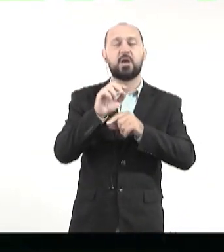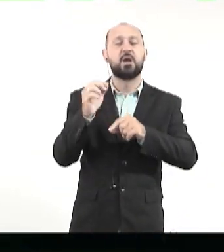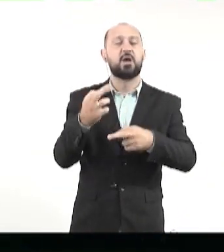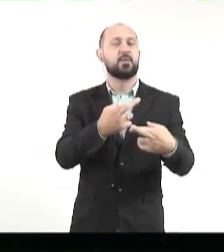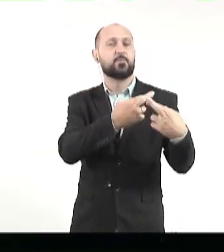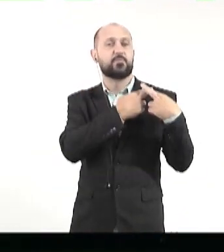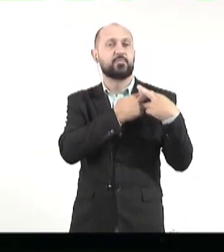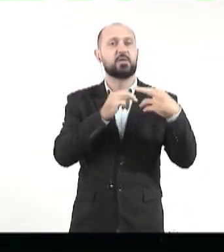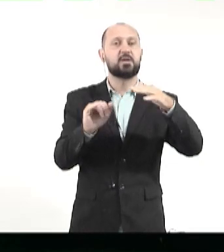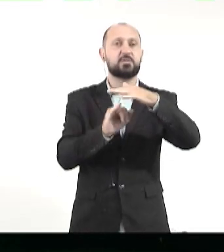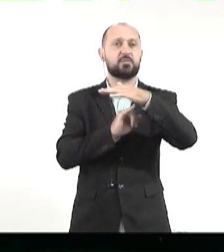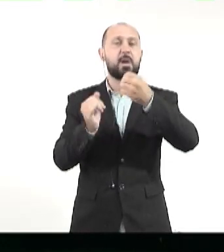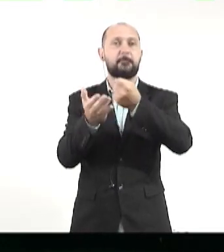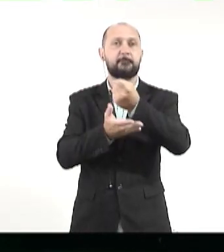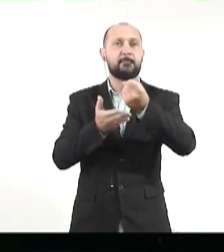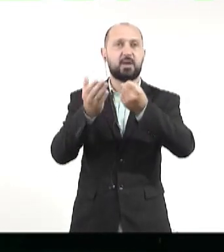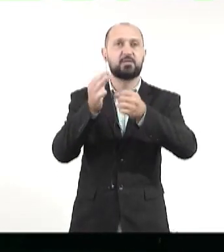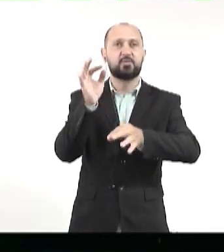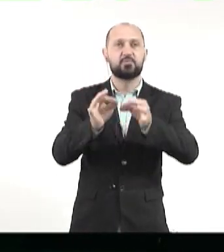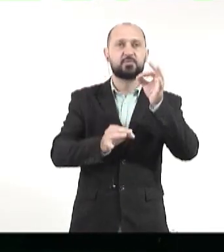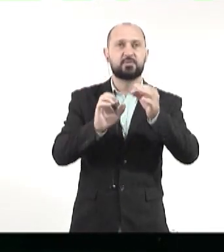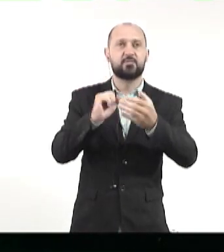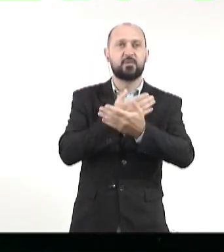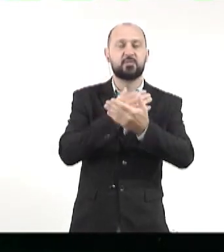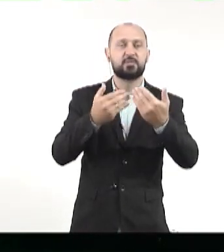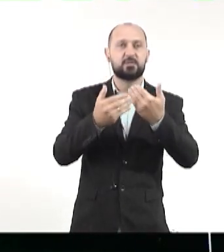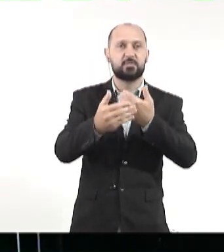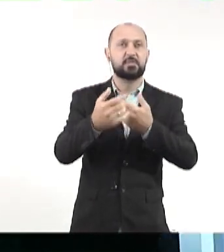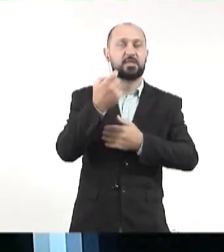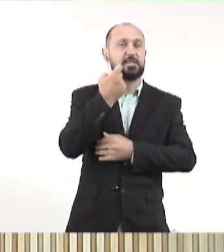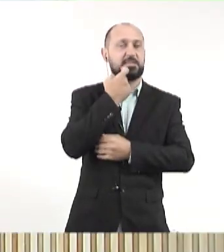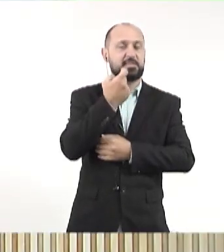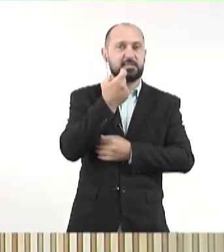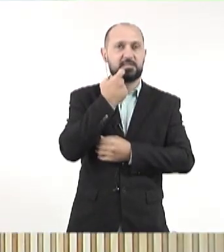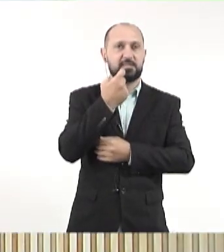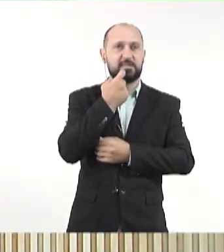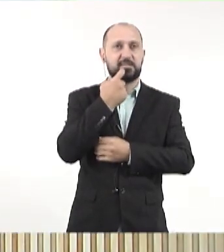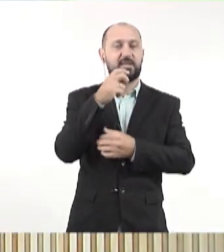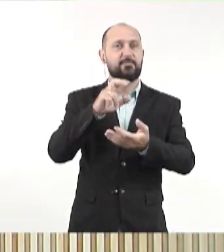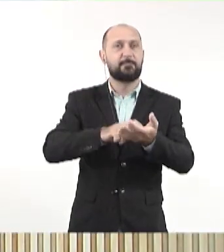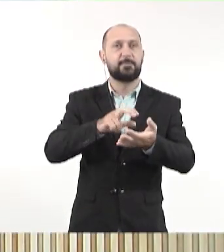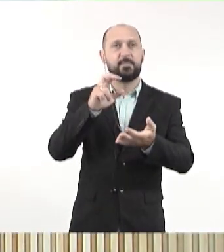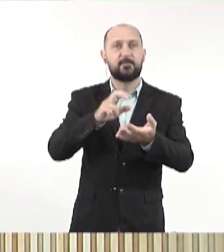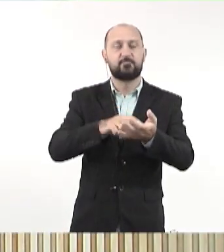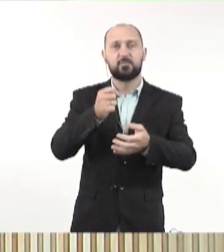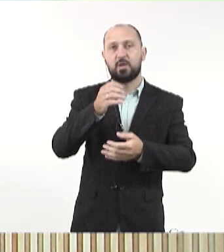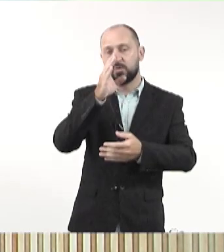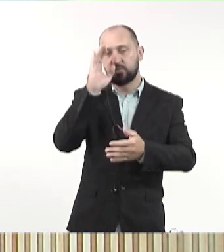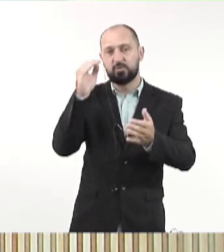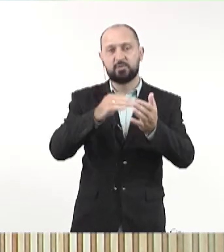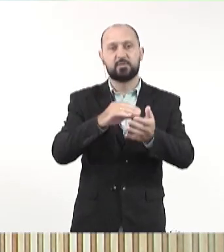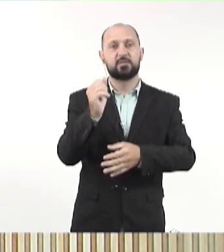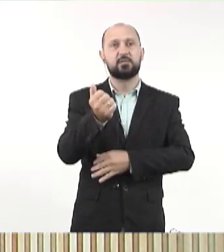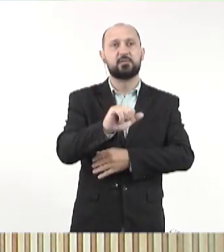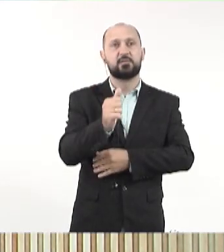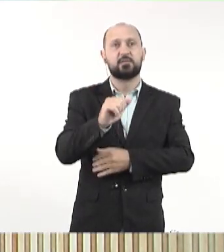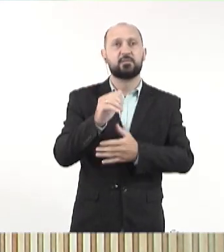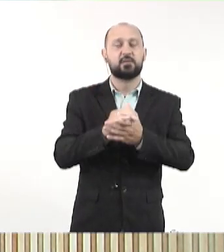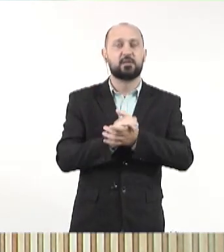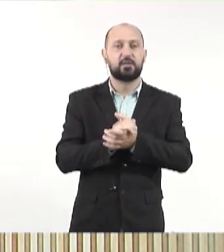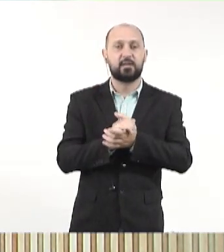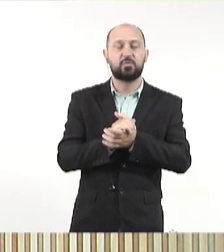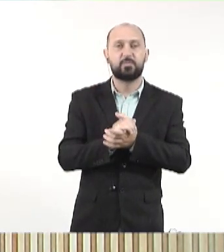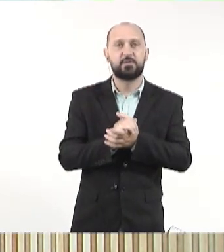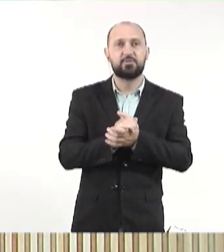das Instituições Essenciais à Justiça, que deve acontecer na próxima sexta-feira, no período da manhã, das 8 às 11, lá no